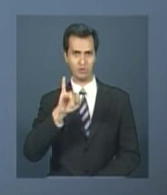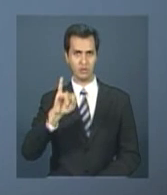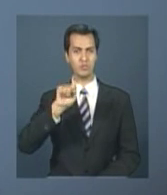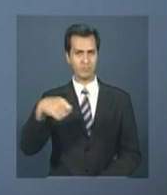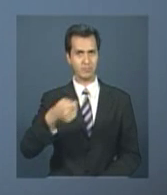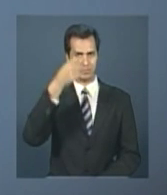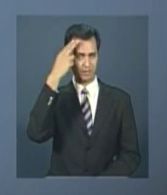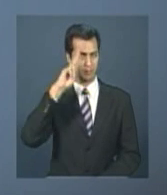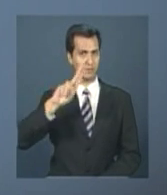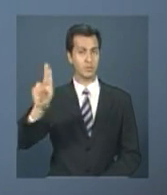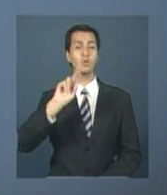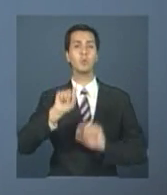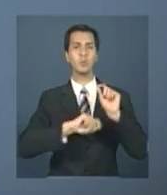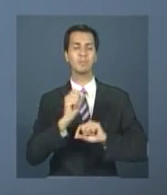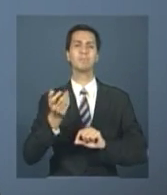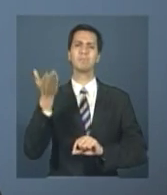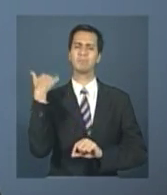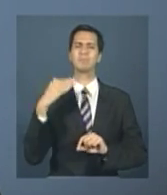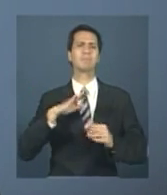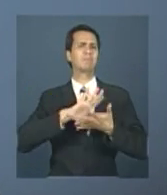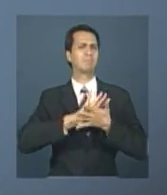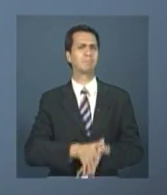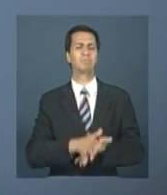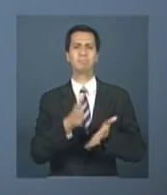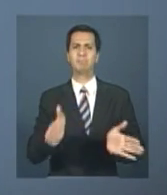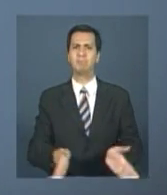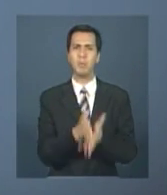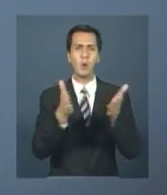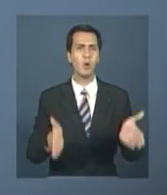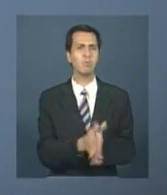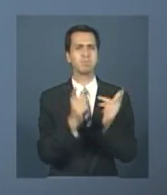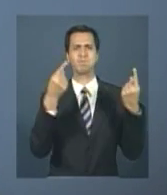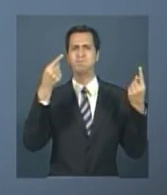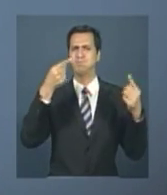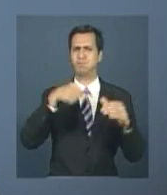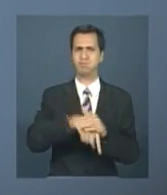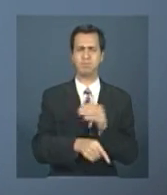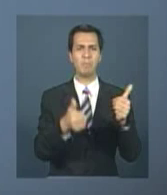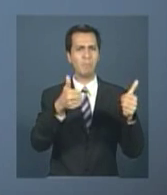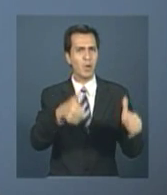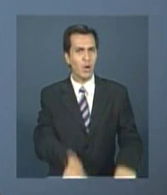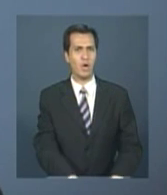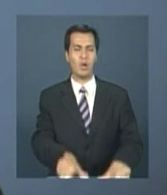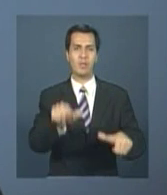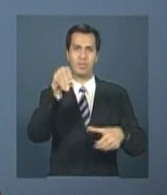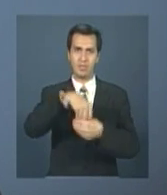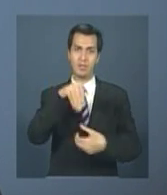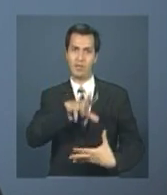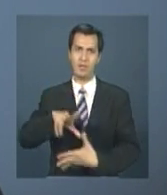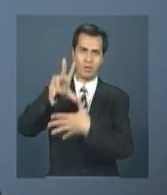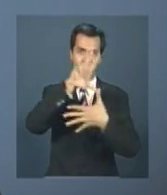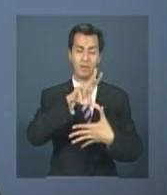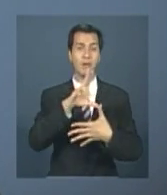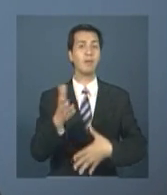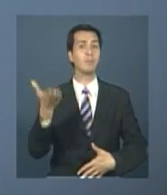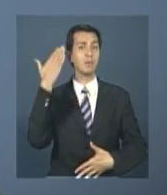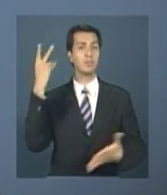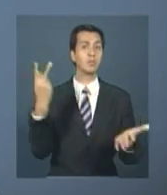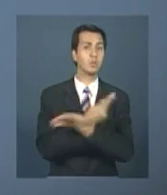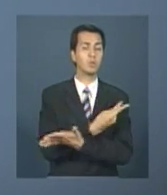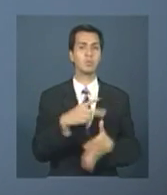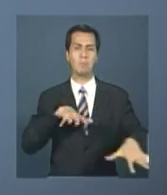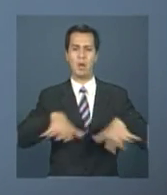Antes do terremoto já era o país mais pobre das Américas. O impacto de um terremoto daquela intensidade